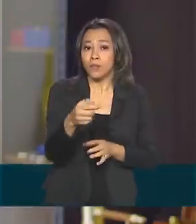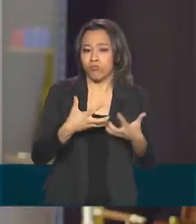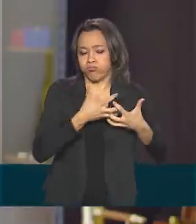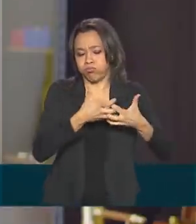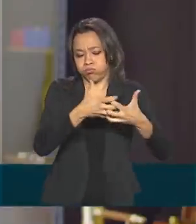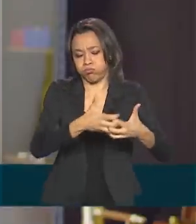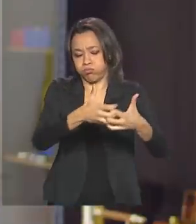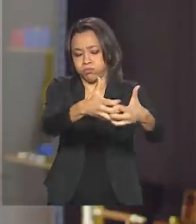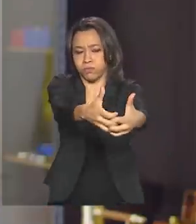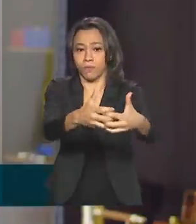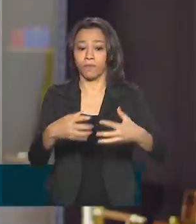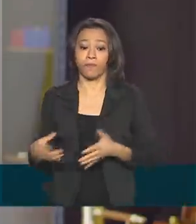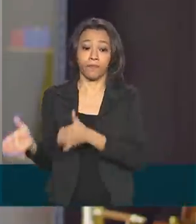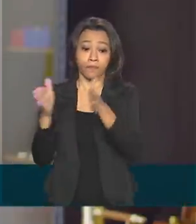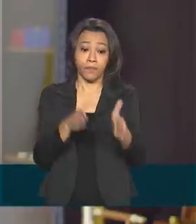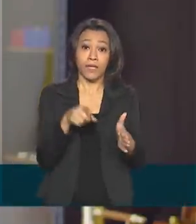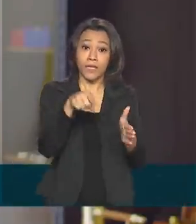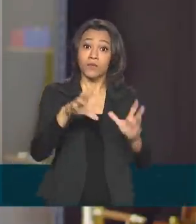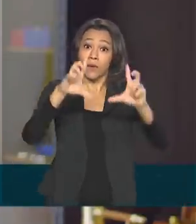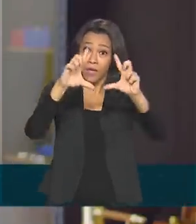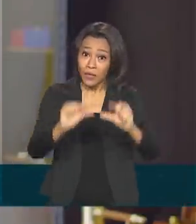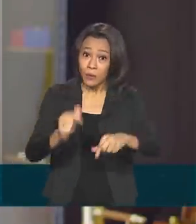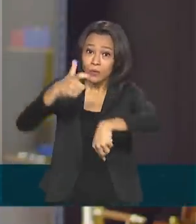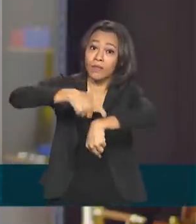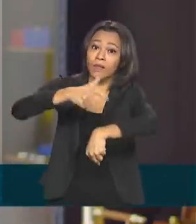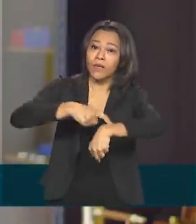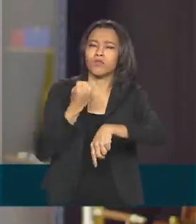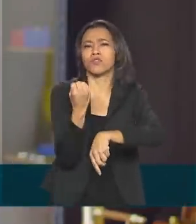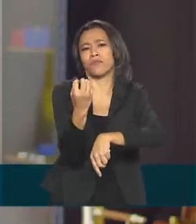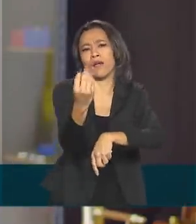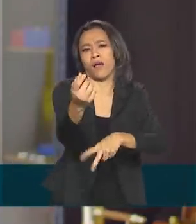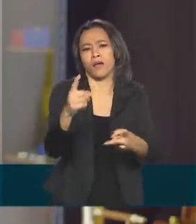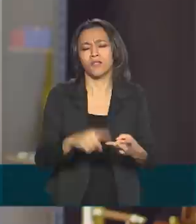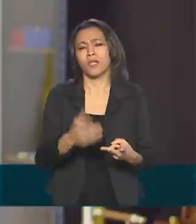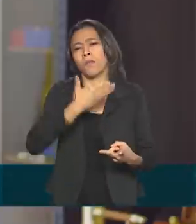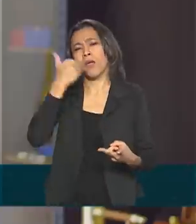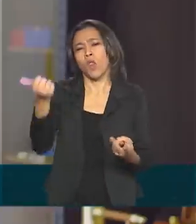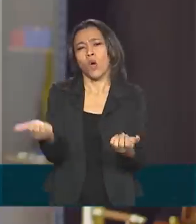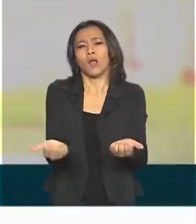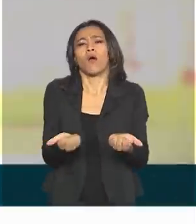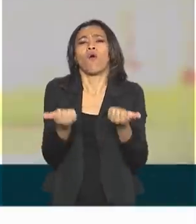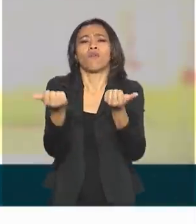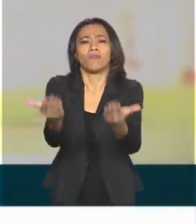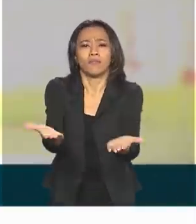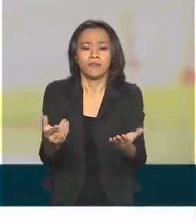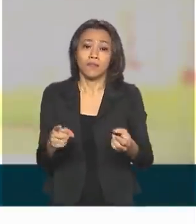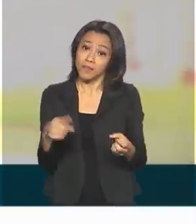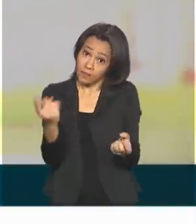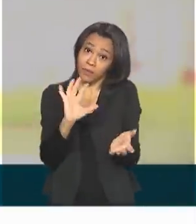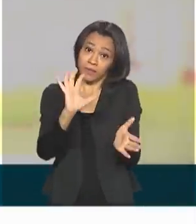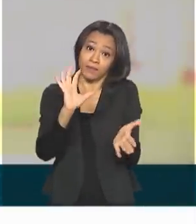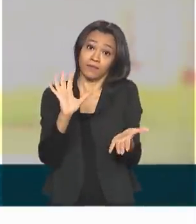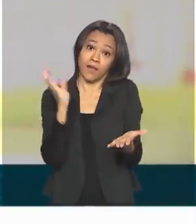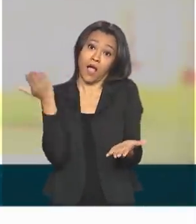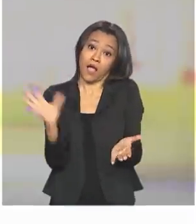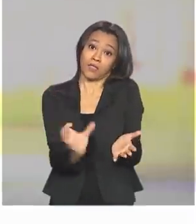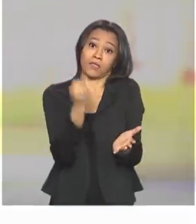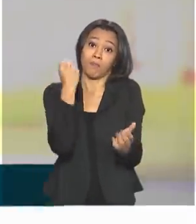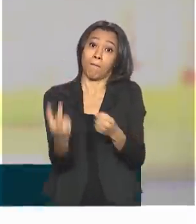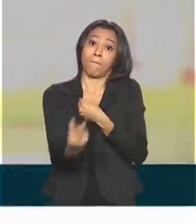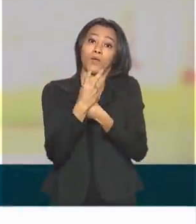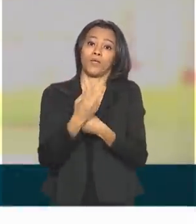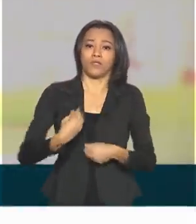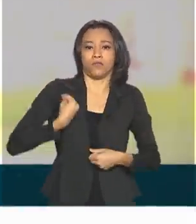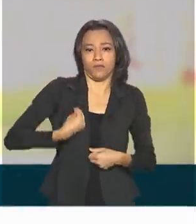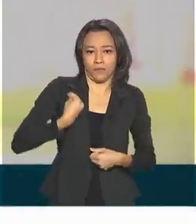Isso vai diminuir o tempo de viagem, melhorar a qualidade de serviço e, sobretudo, salvar vidas. Outras obras desse projeto também